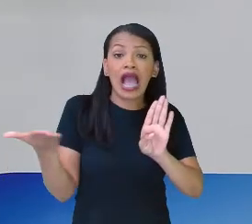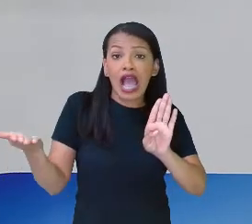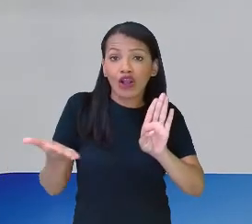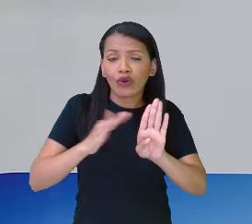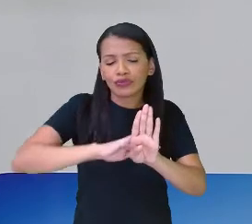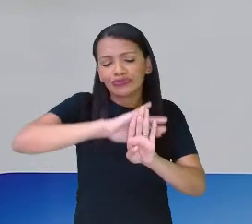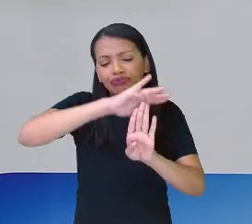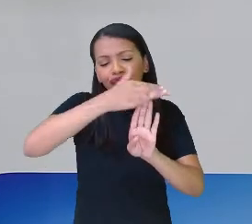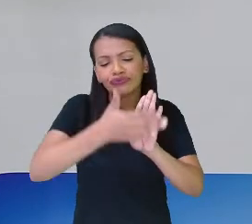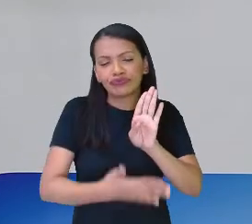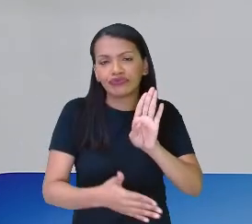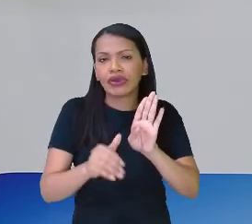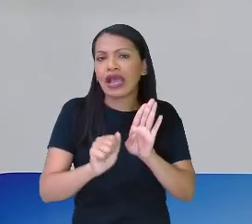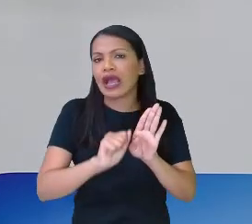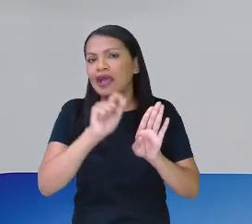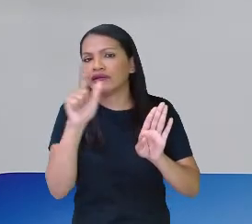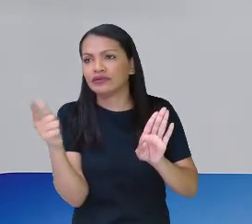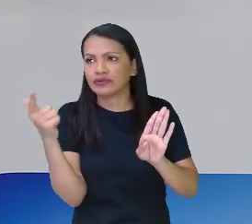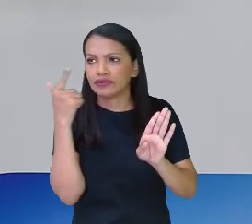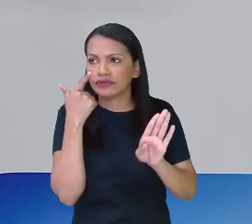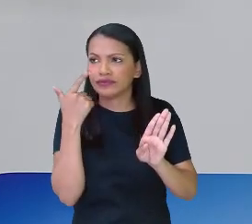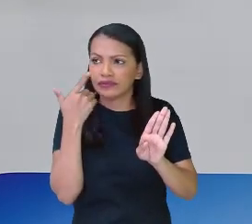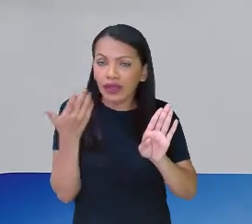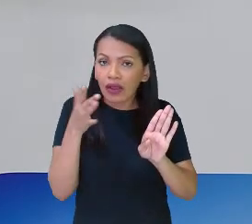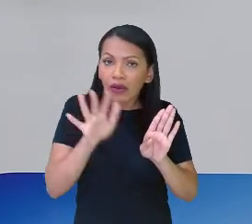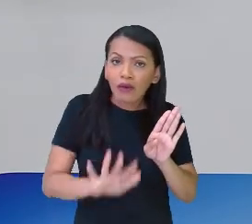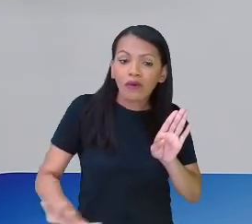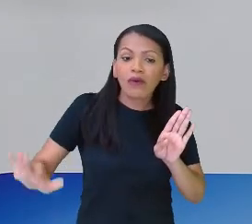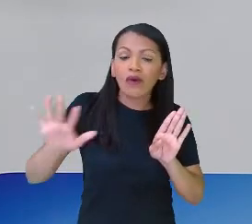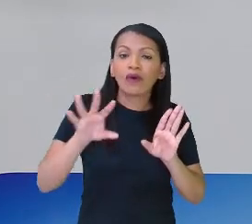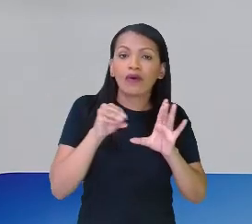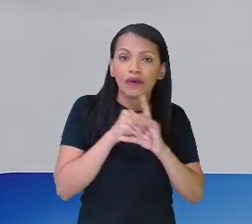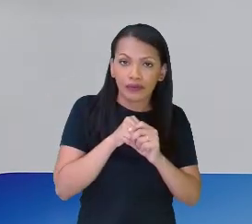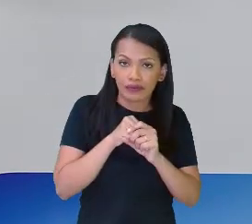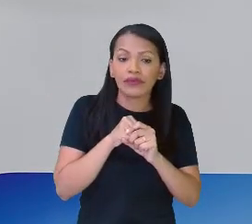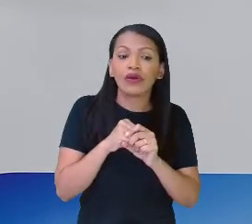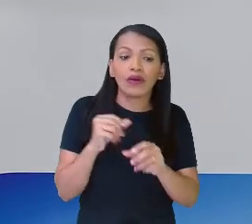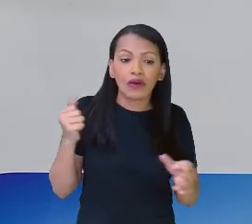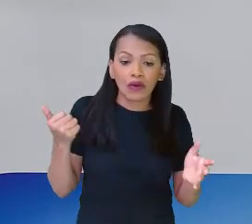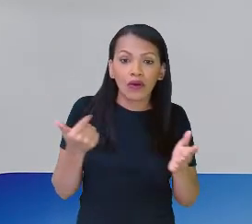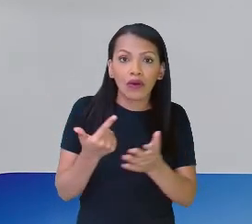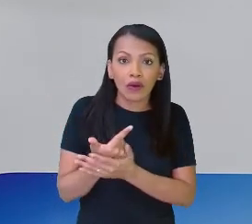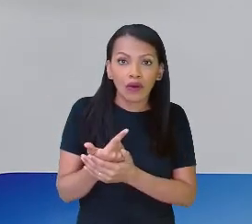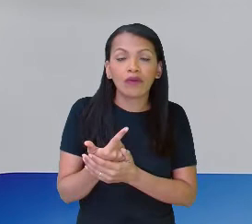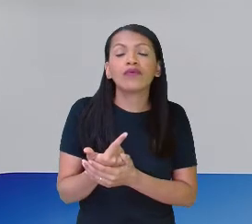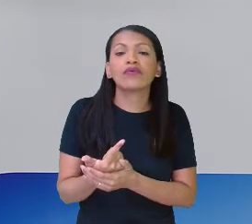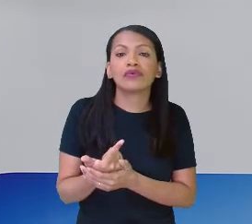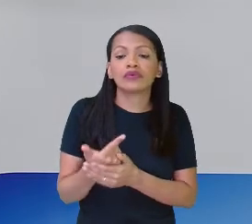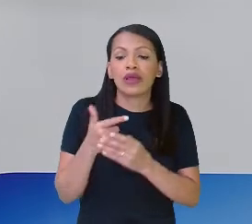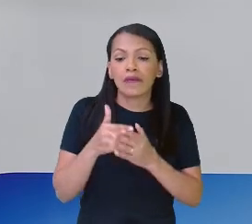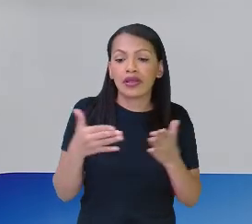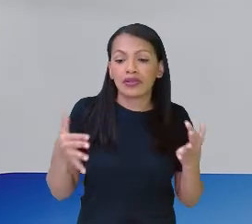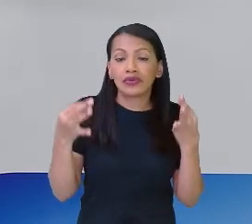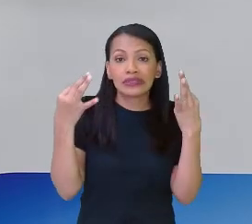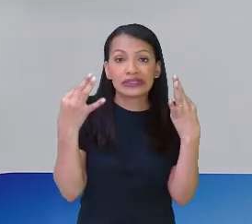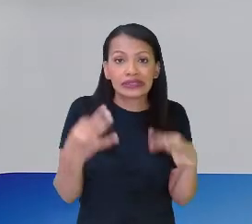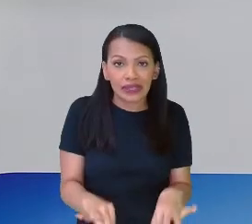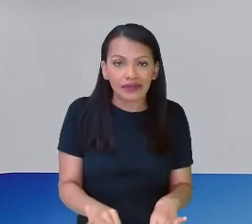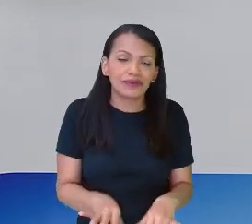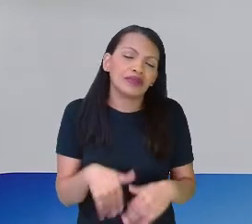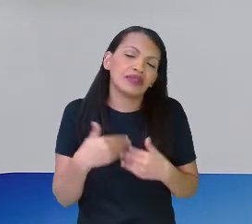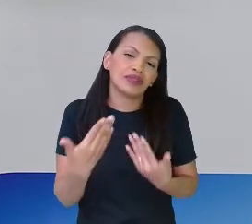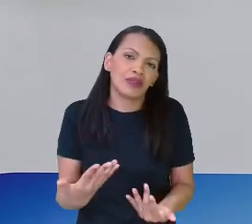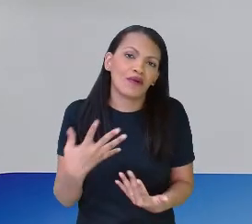porta da casinha para que ela cumpre o tamanho correto do papel? Então, para a gente